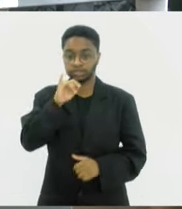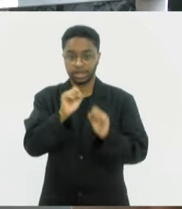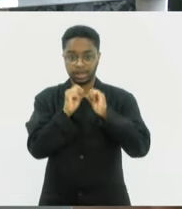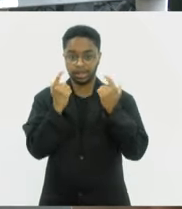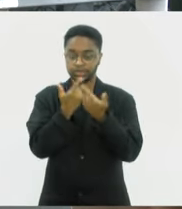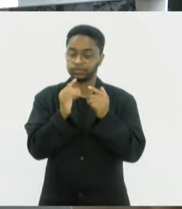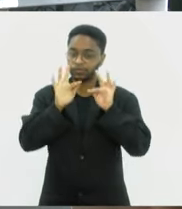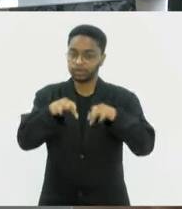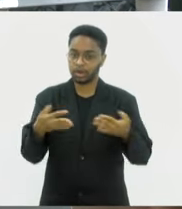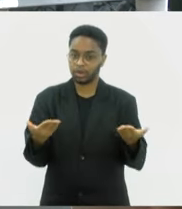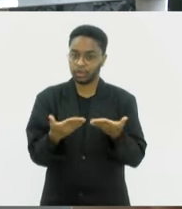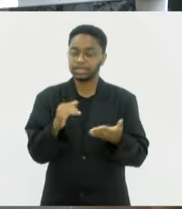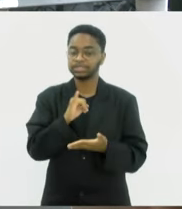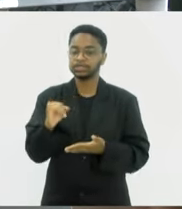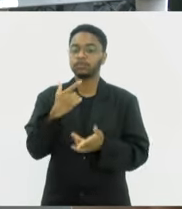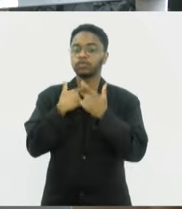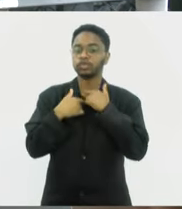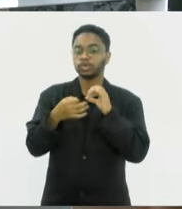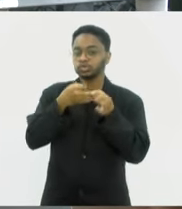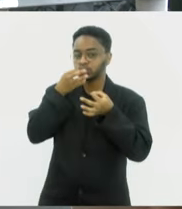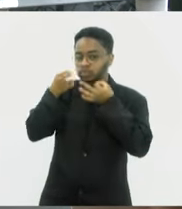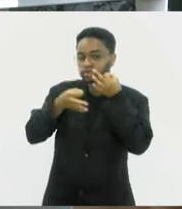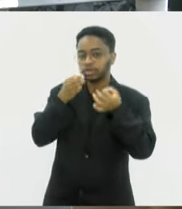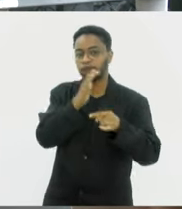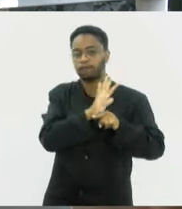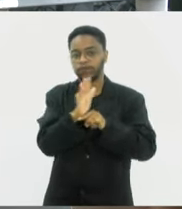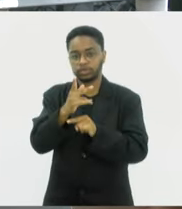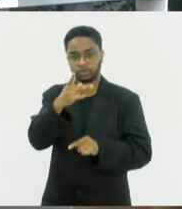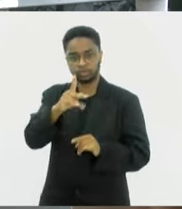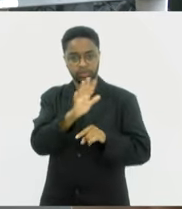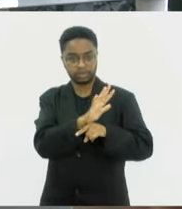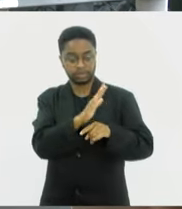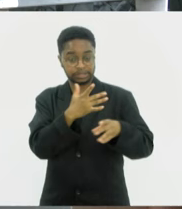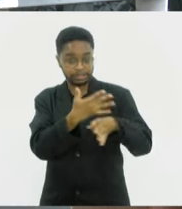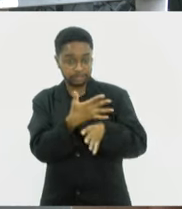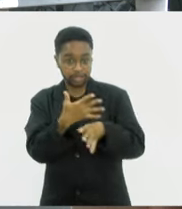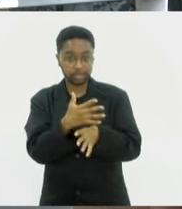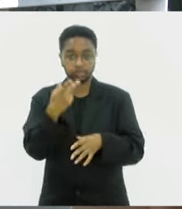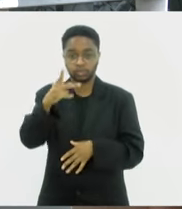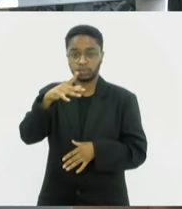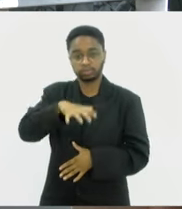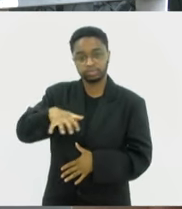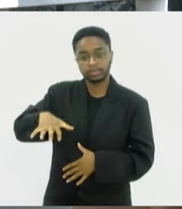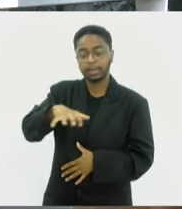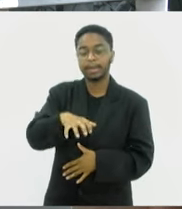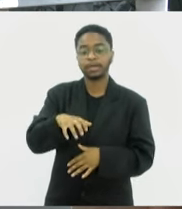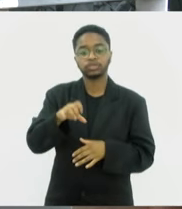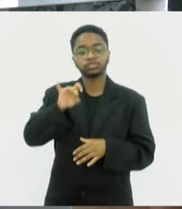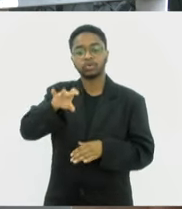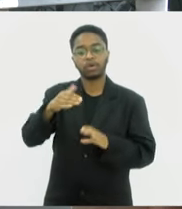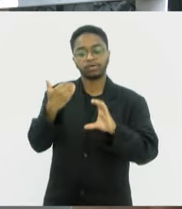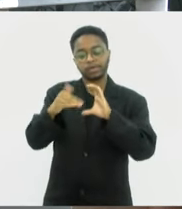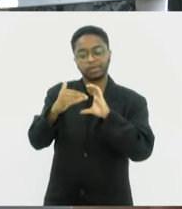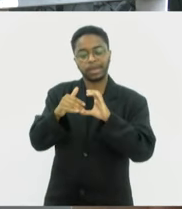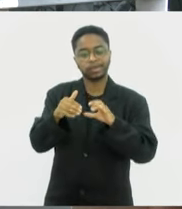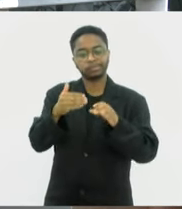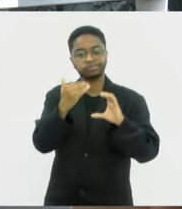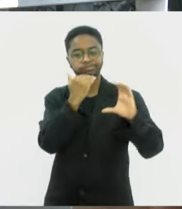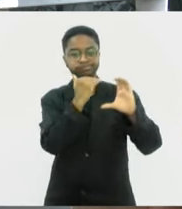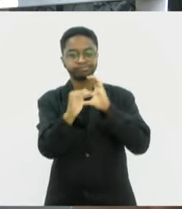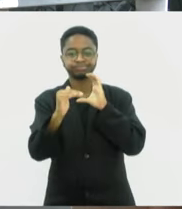fica por aqui. Se você quiser enviar sugestões ou vídeos aí da sua cidade, da sua região, é só acessar o nosso e-mail, tvalerj